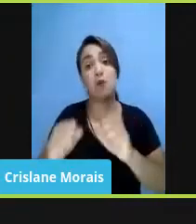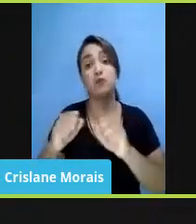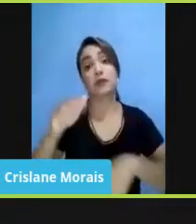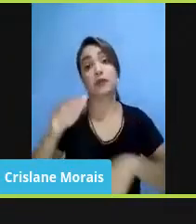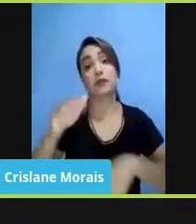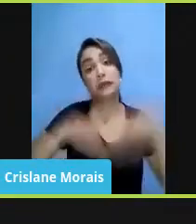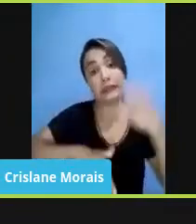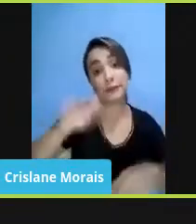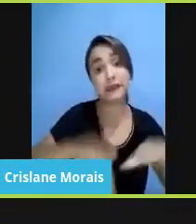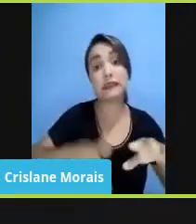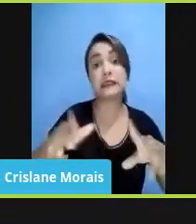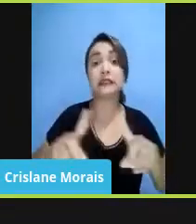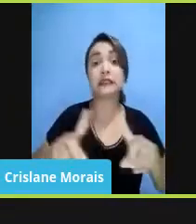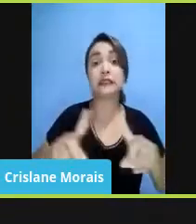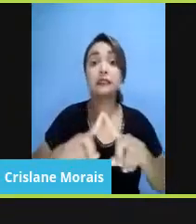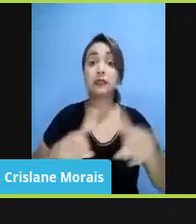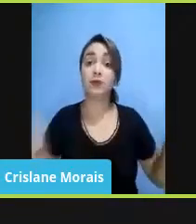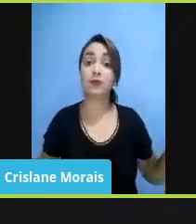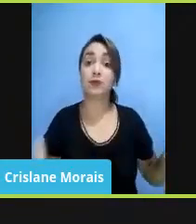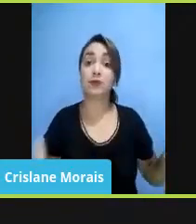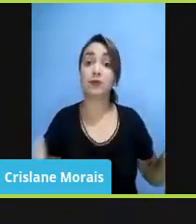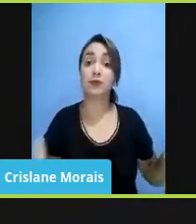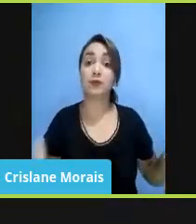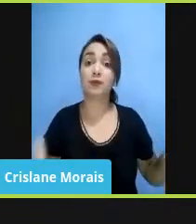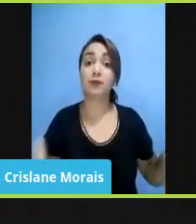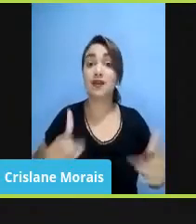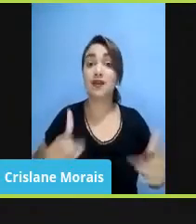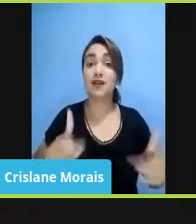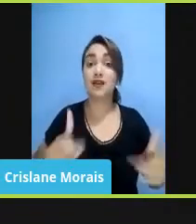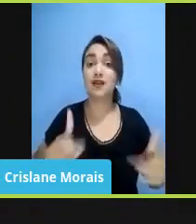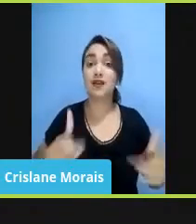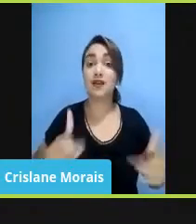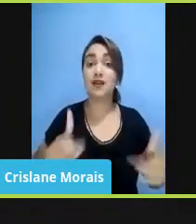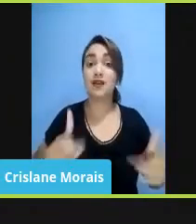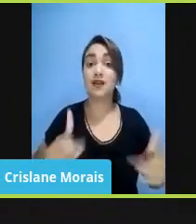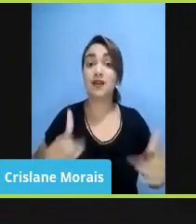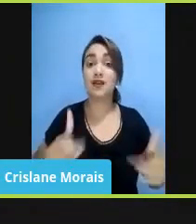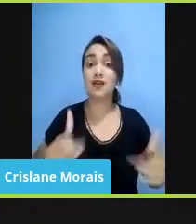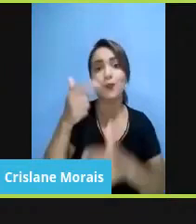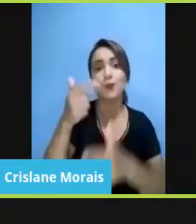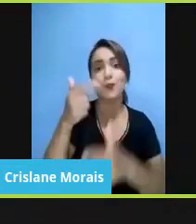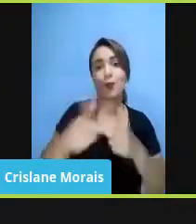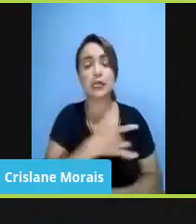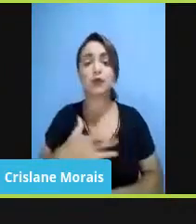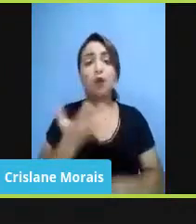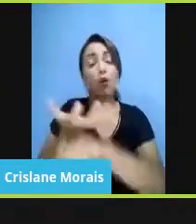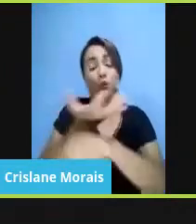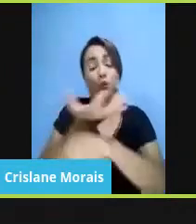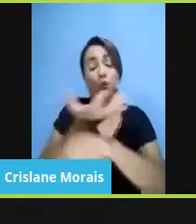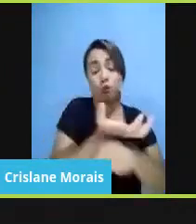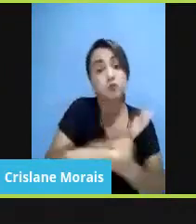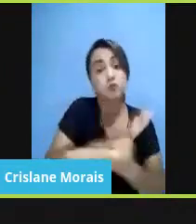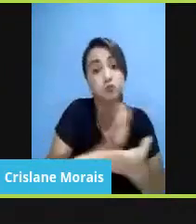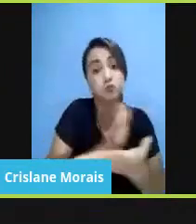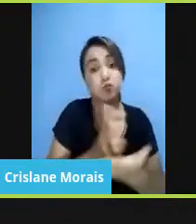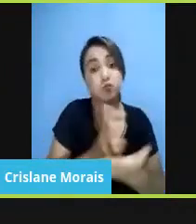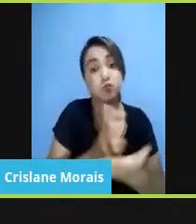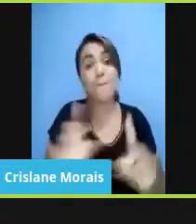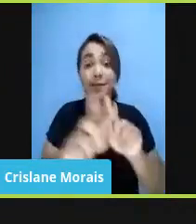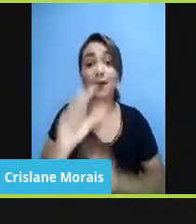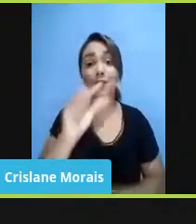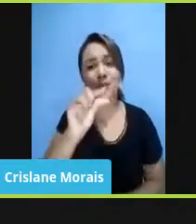Numa questão de alguém acidentado, em algumas disciplinas, enfim, muito pouco